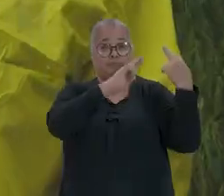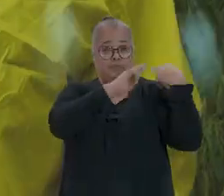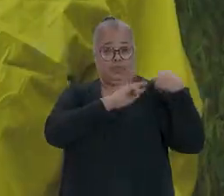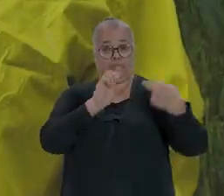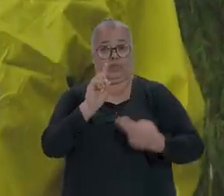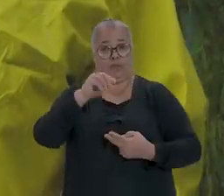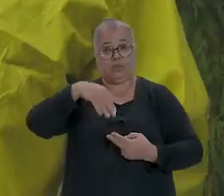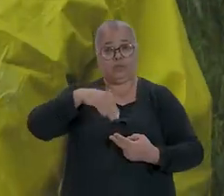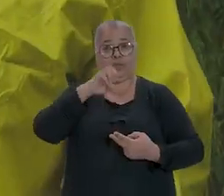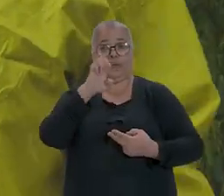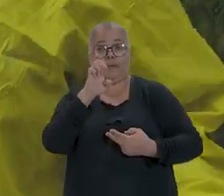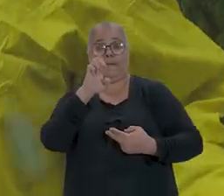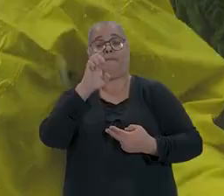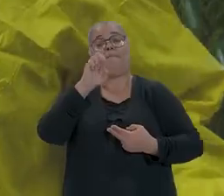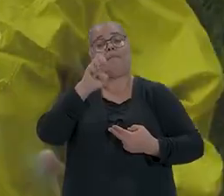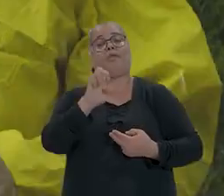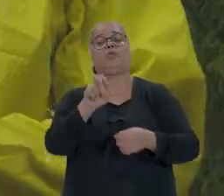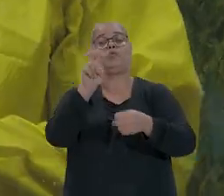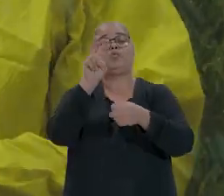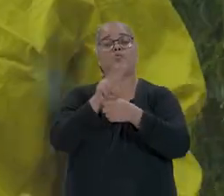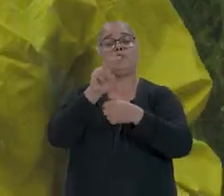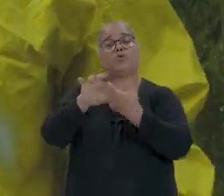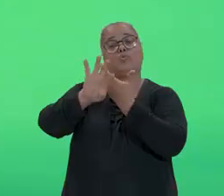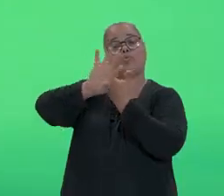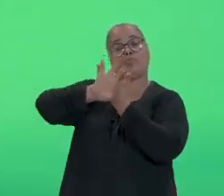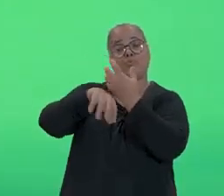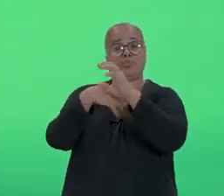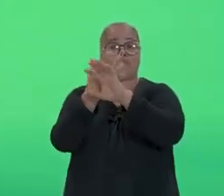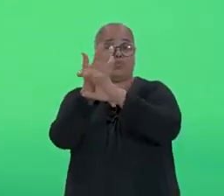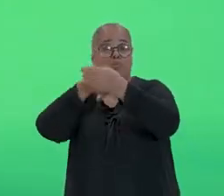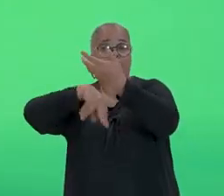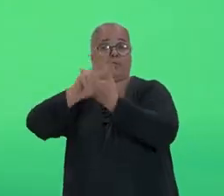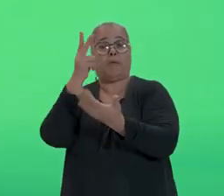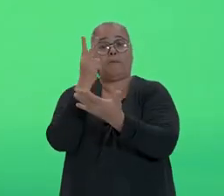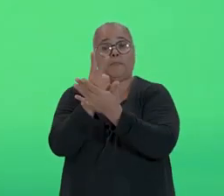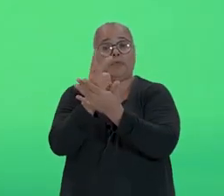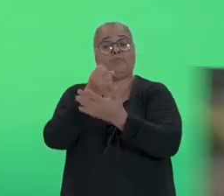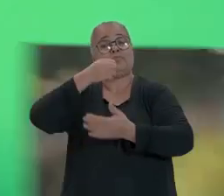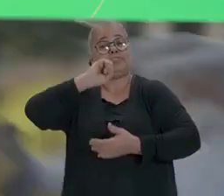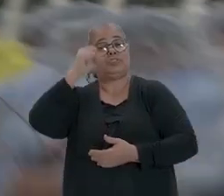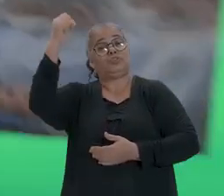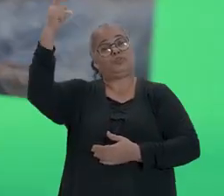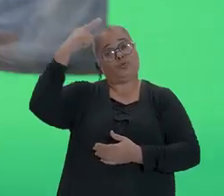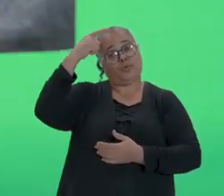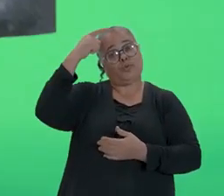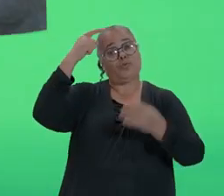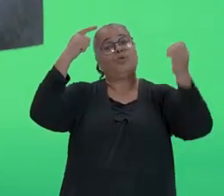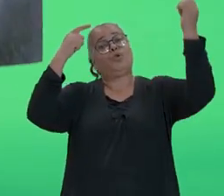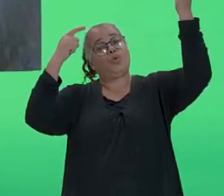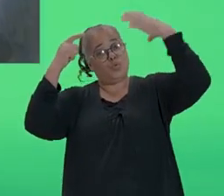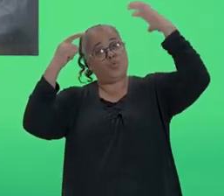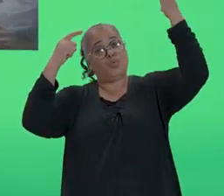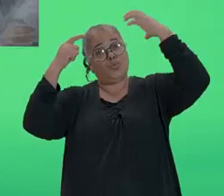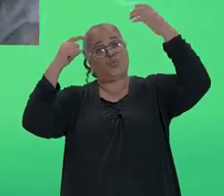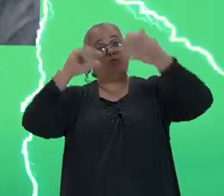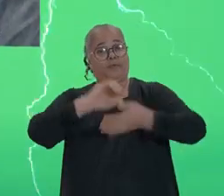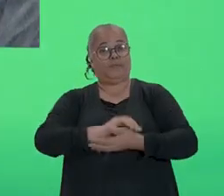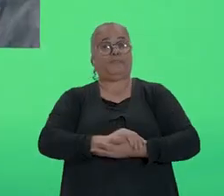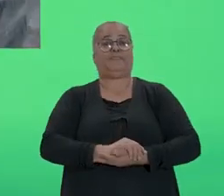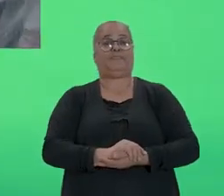No DEMAI, cuidar da natureza não para nunca. Faça muito sol ou muita chuva.